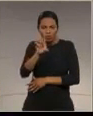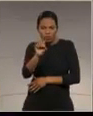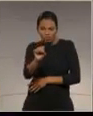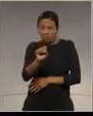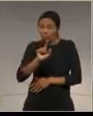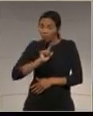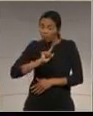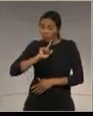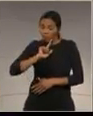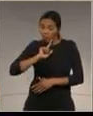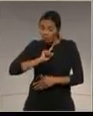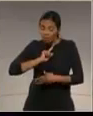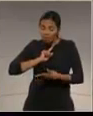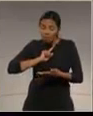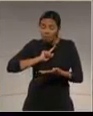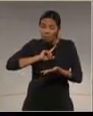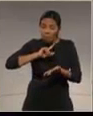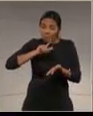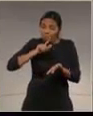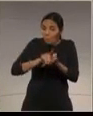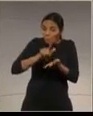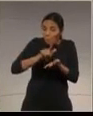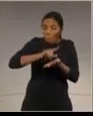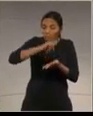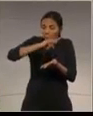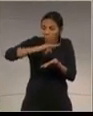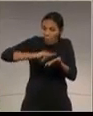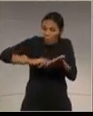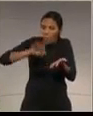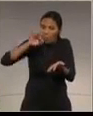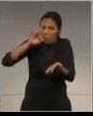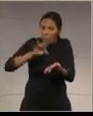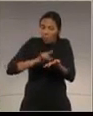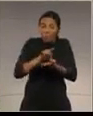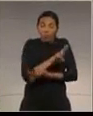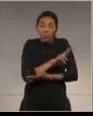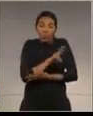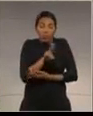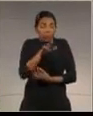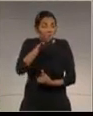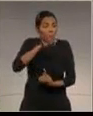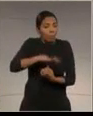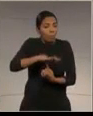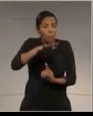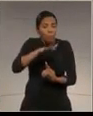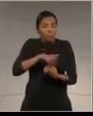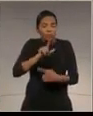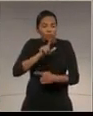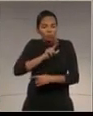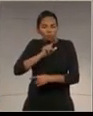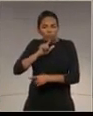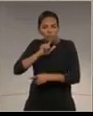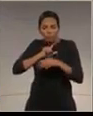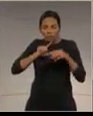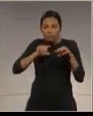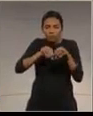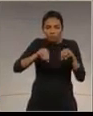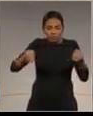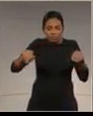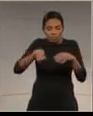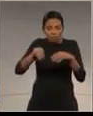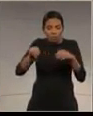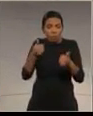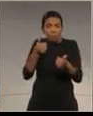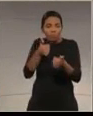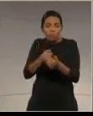em nome do governo do Estado do Paraná, do terreno situado à margem do rio Iguaçu, junto